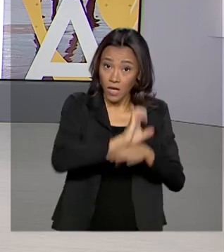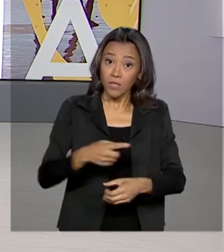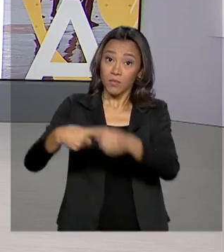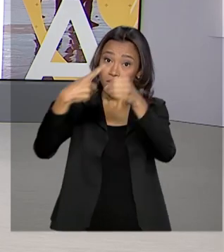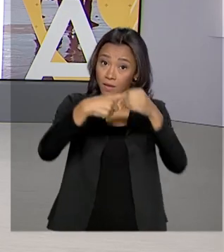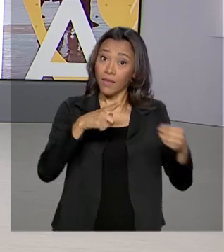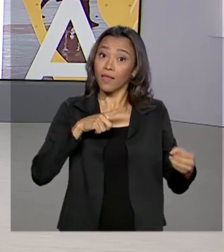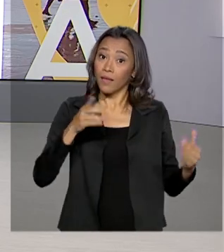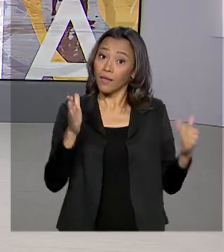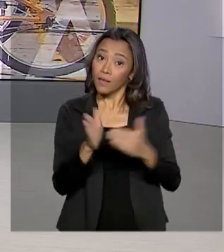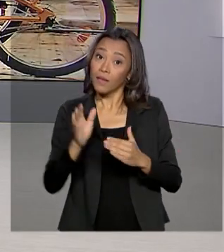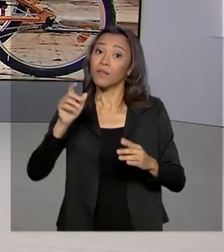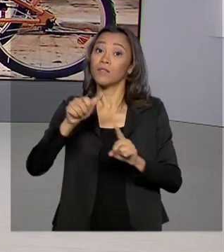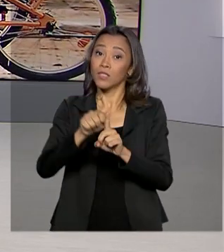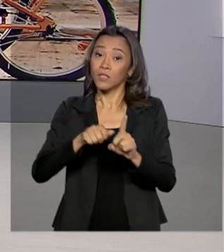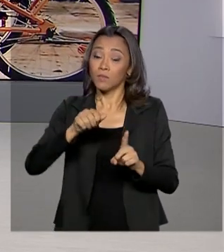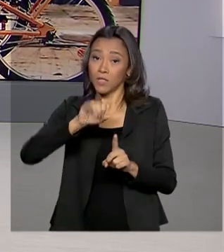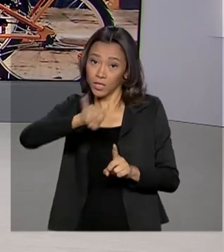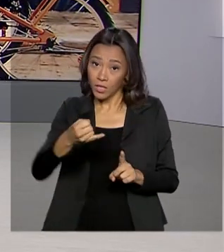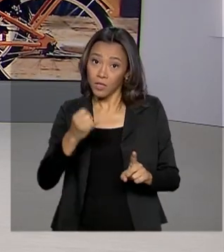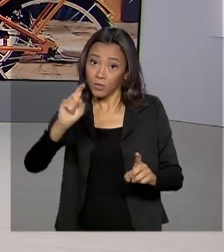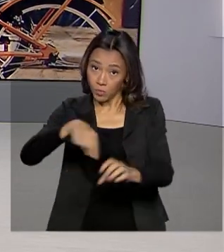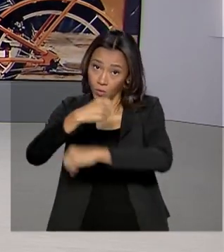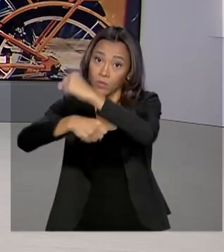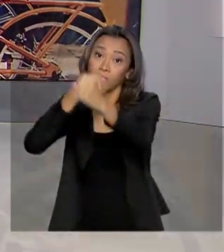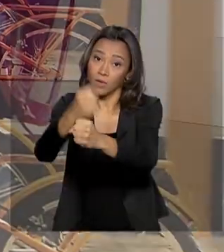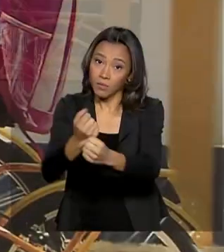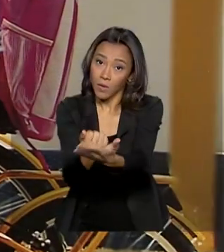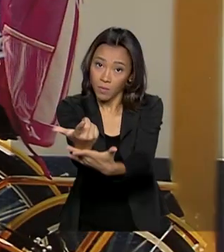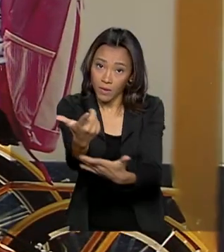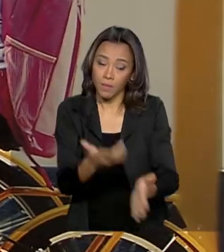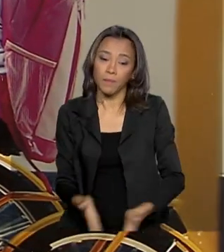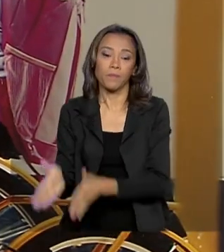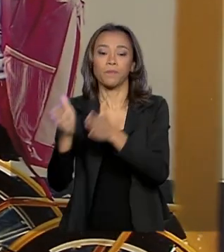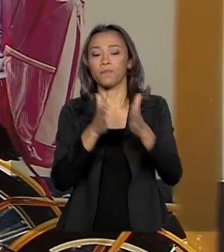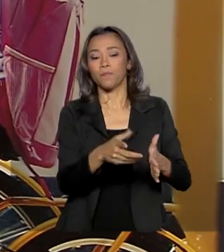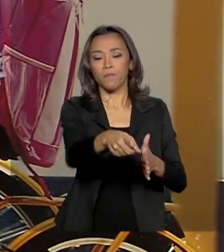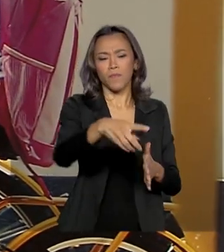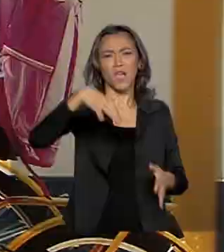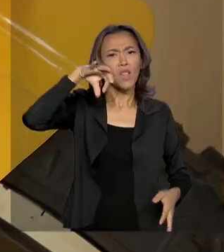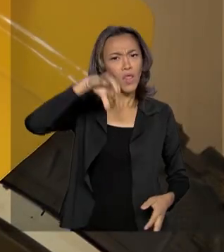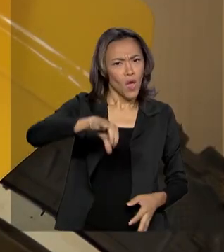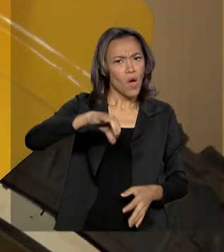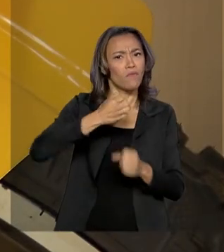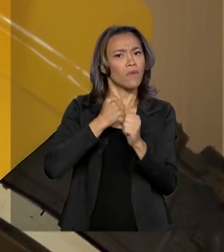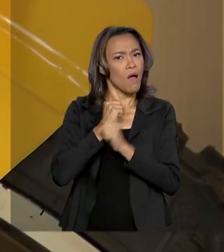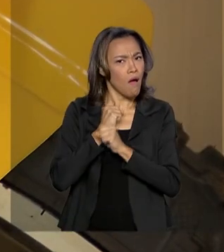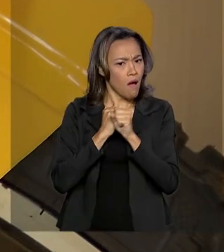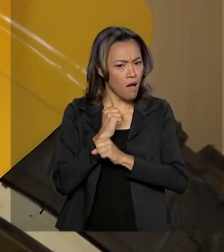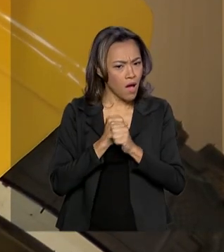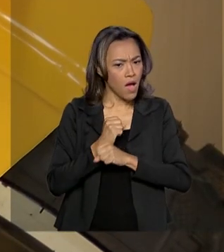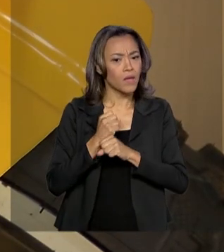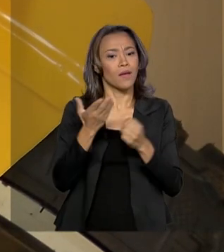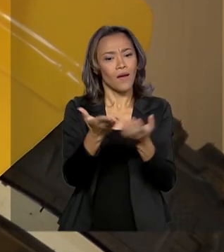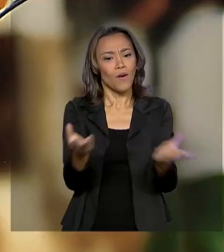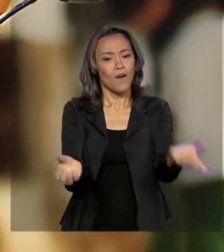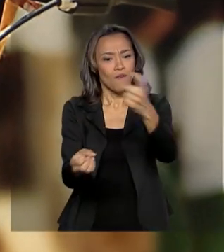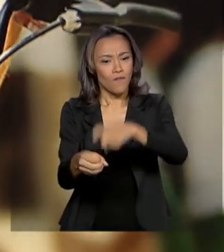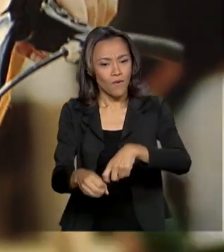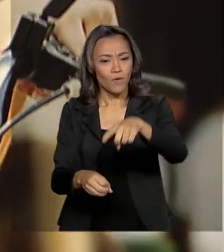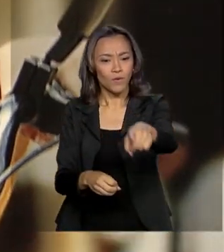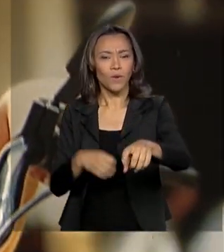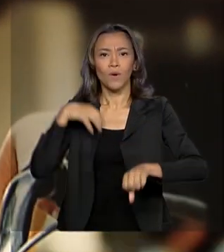para fazer a compra. Depois de nove anos, a bicicleta está de volta no Caminho da Escola,